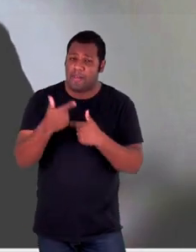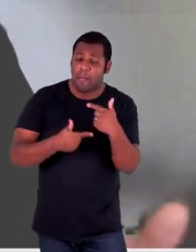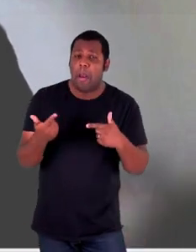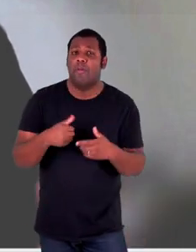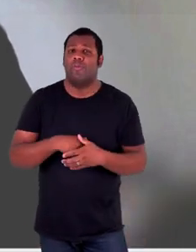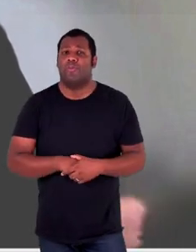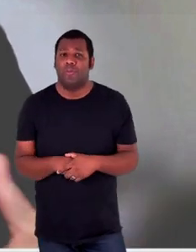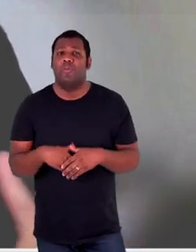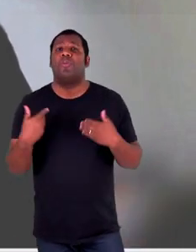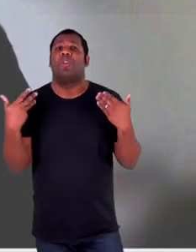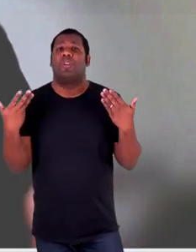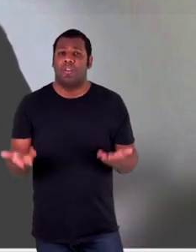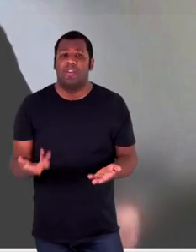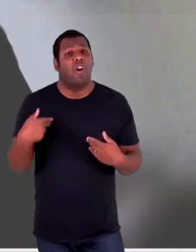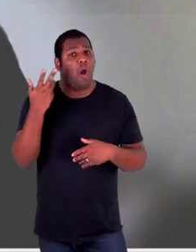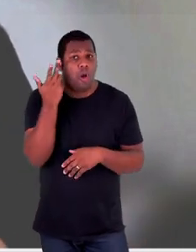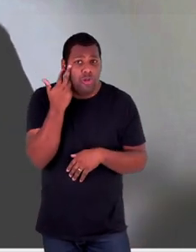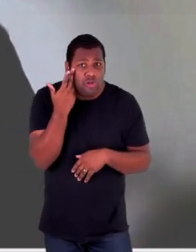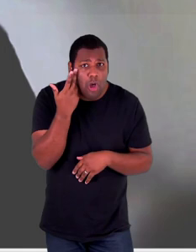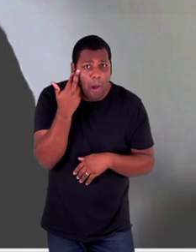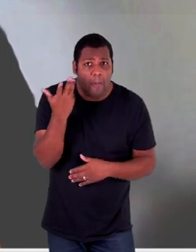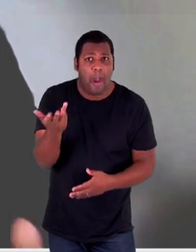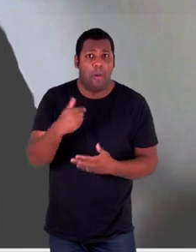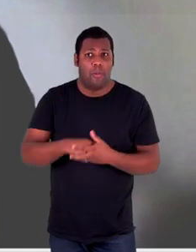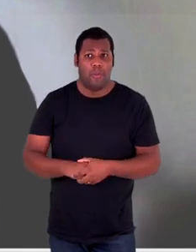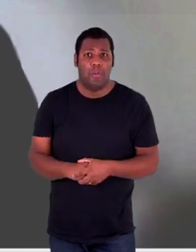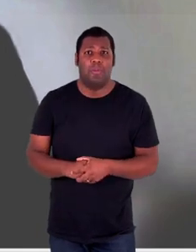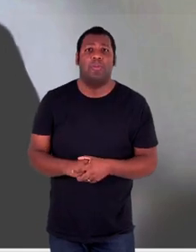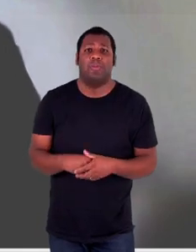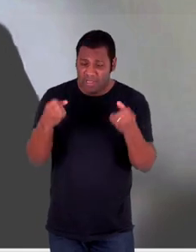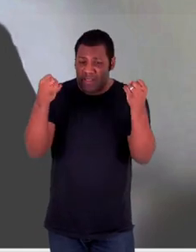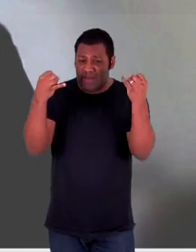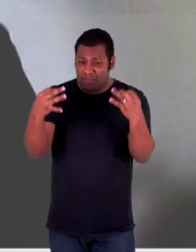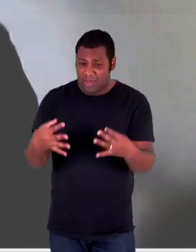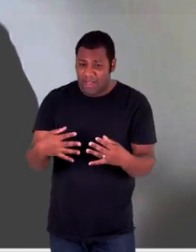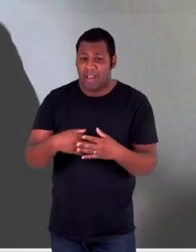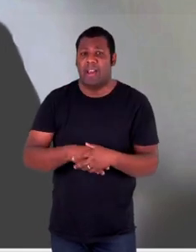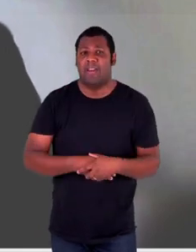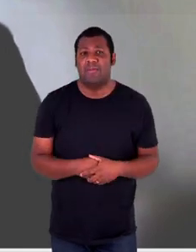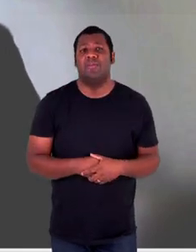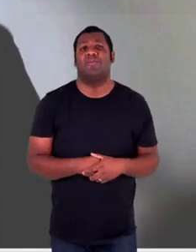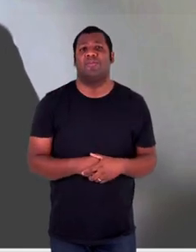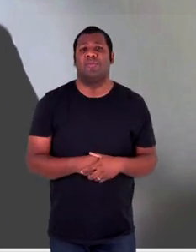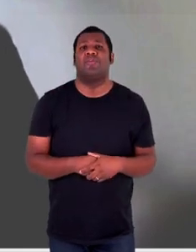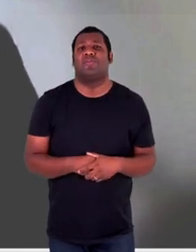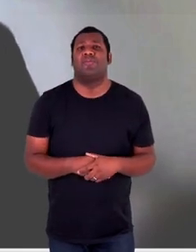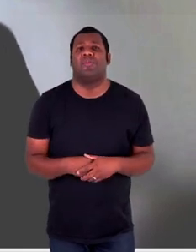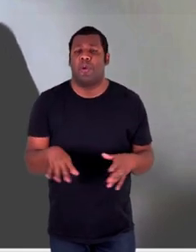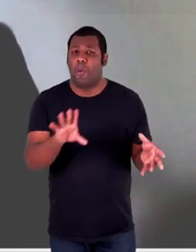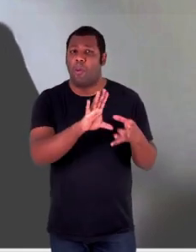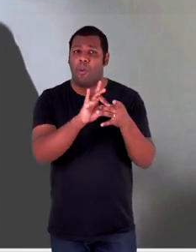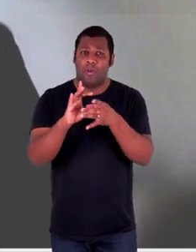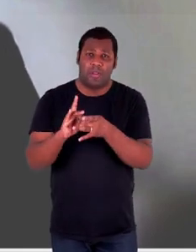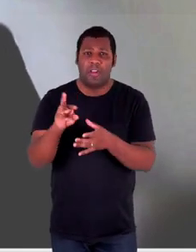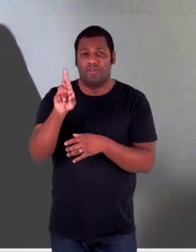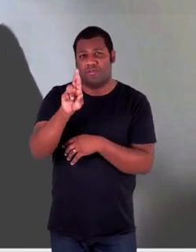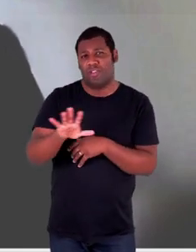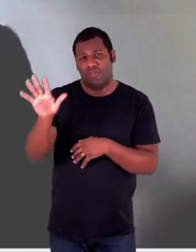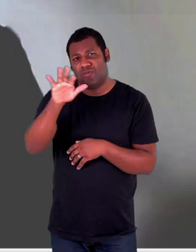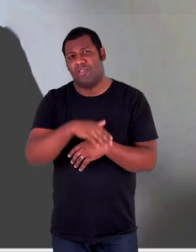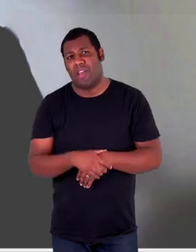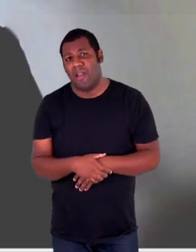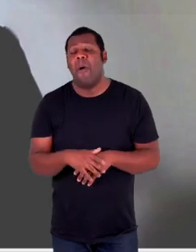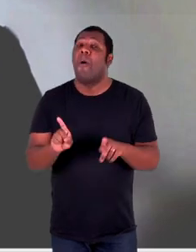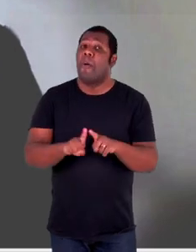e isso é natural, se explica muitíssimo pelas nossas assimetrias regionais, as nossas desigualdades